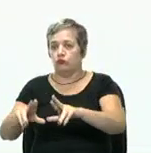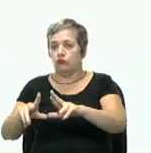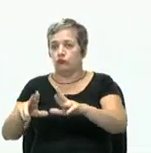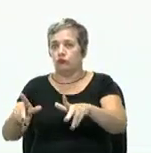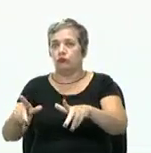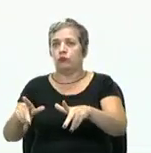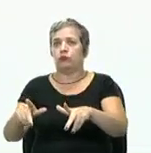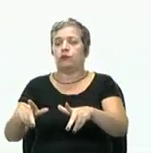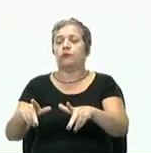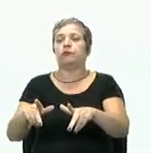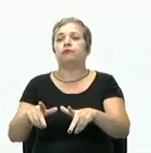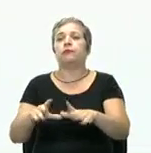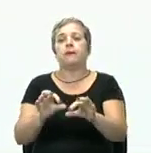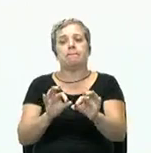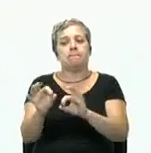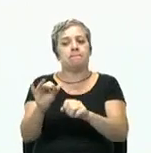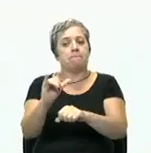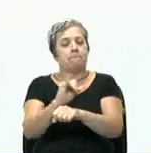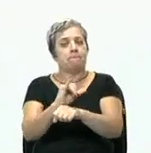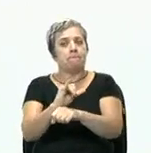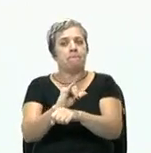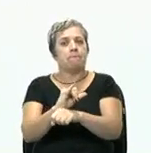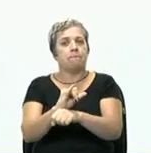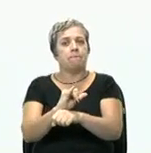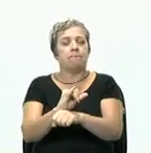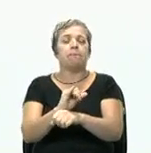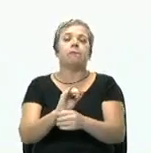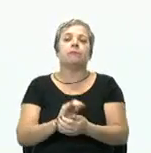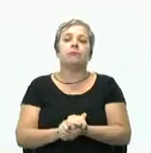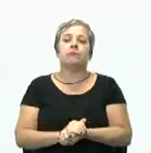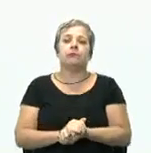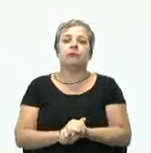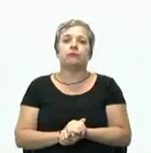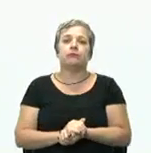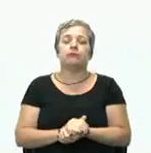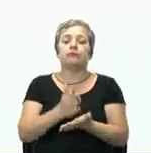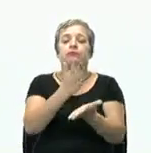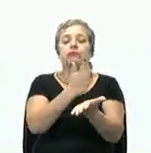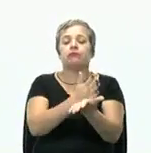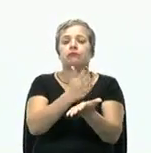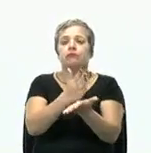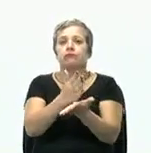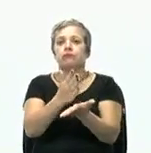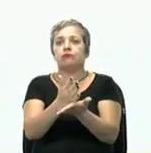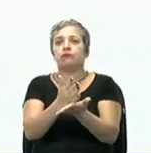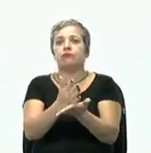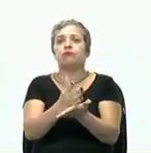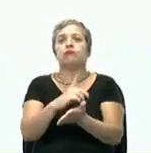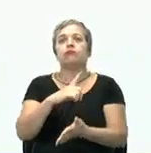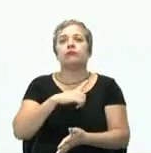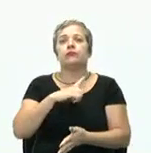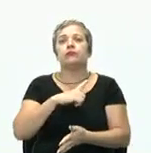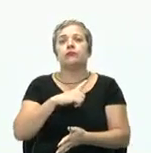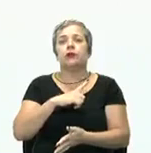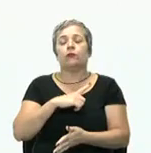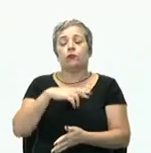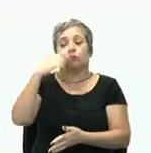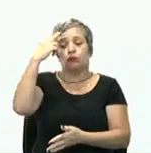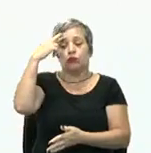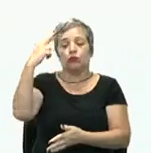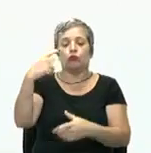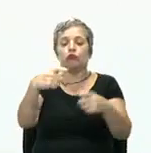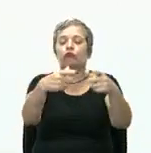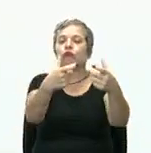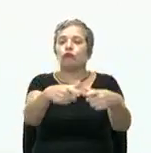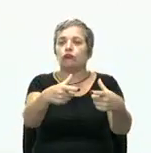Planejamento a longo prazo, estratégico. Cada parte dessa passou para o quê? Para um diretor regional.